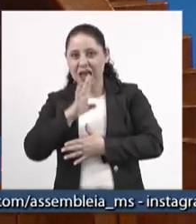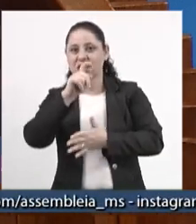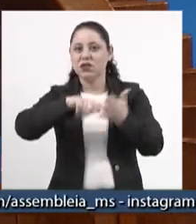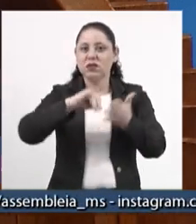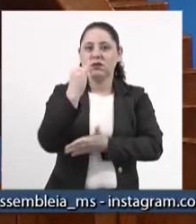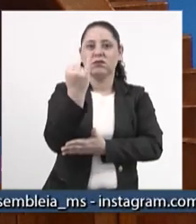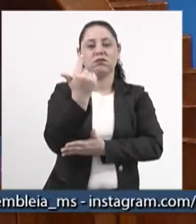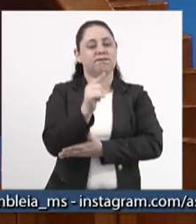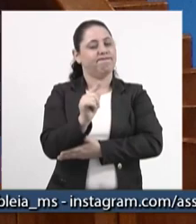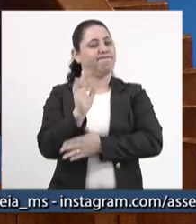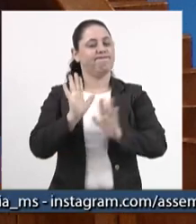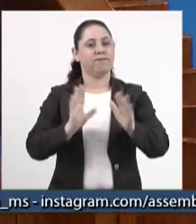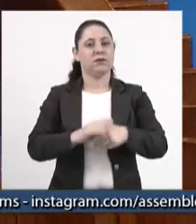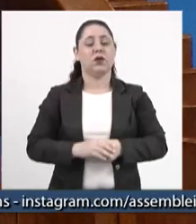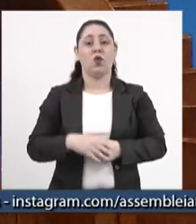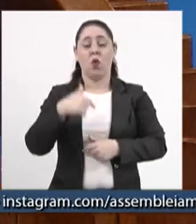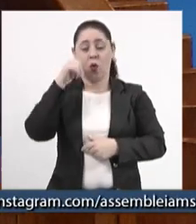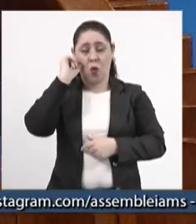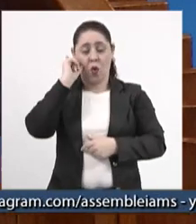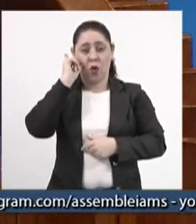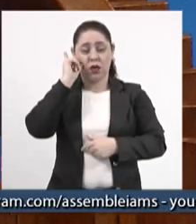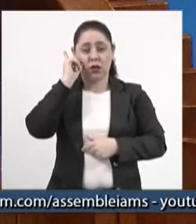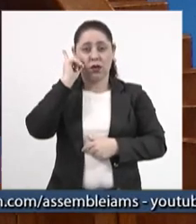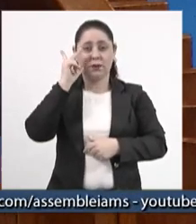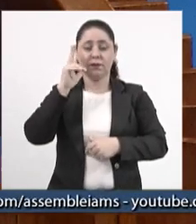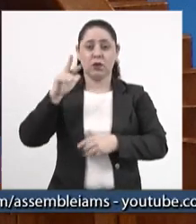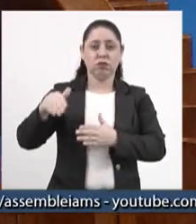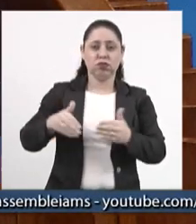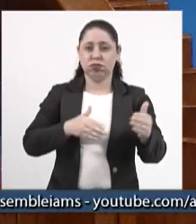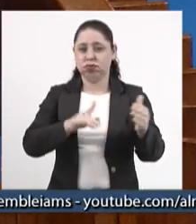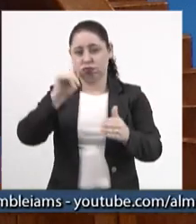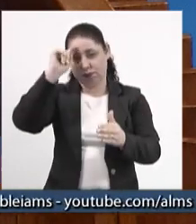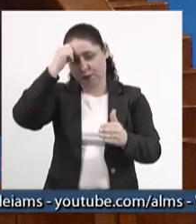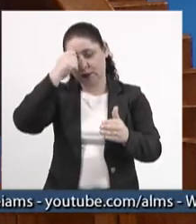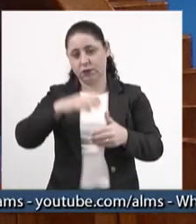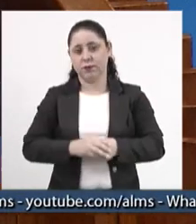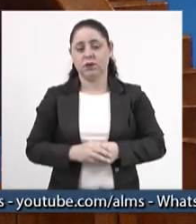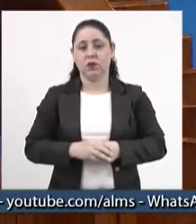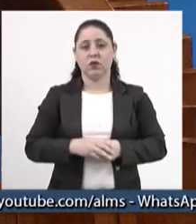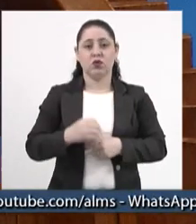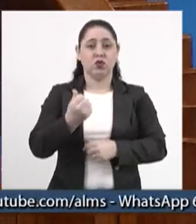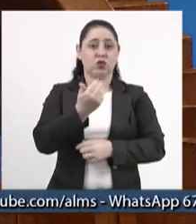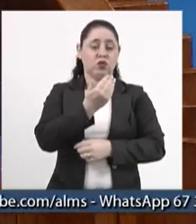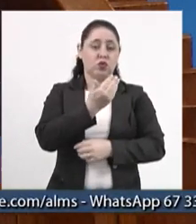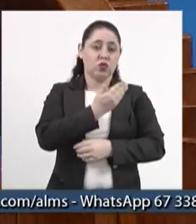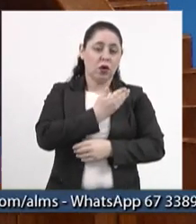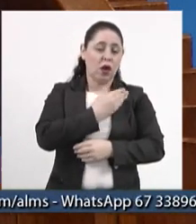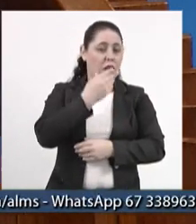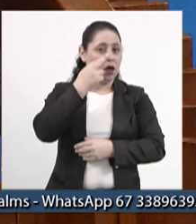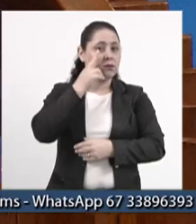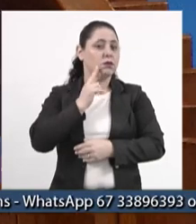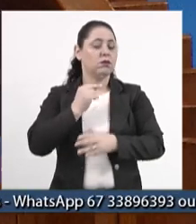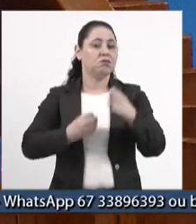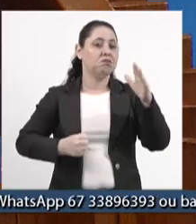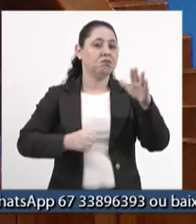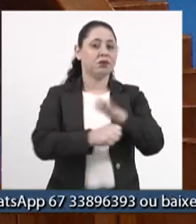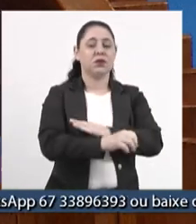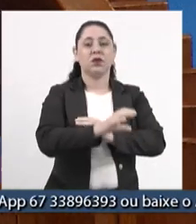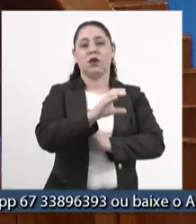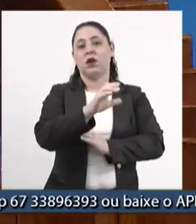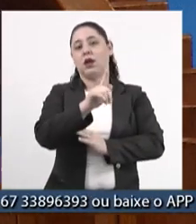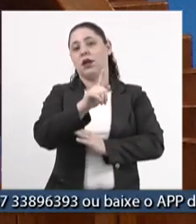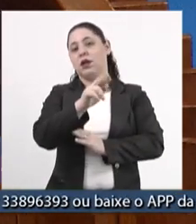Ontem nós estivemos em Rio Negro, com o governador Eduardo Hiddle, e nós comemorávamos a instalação de uma granja